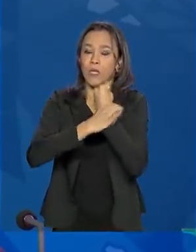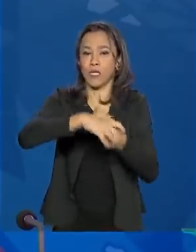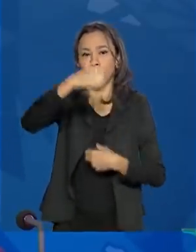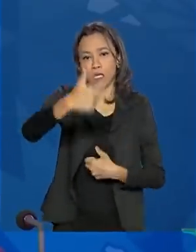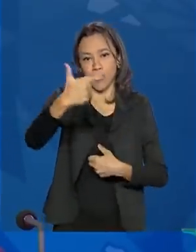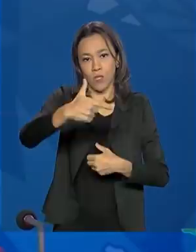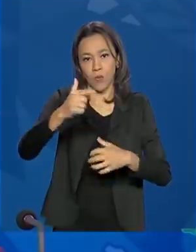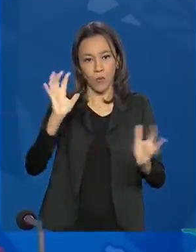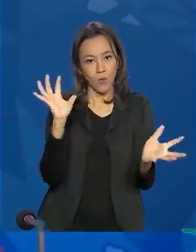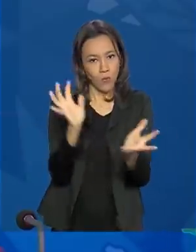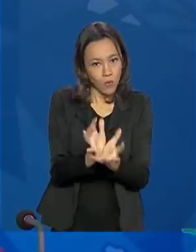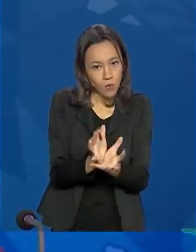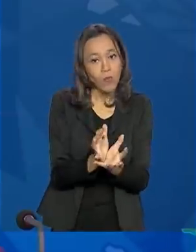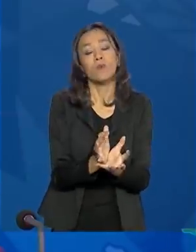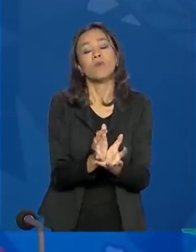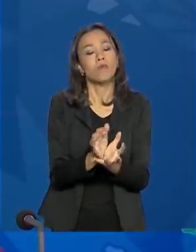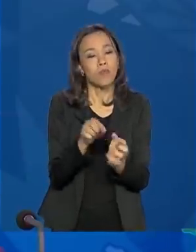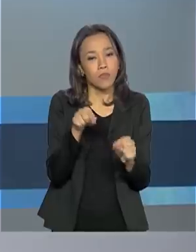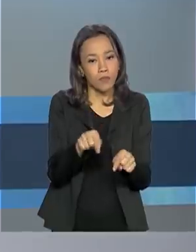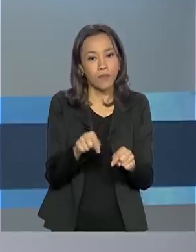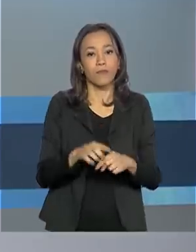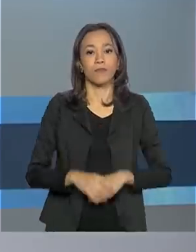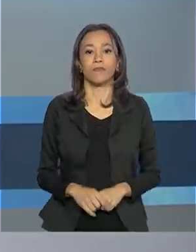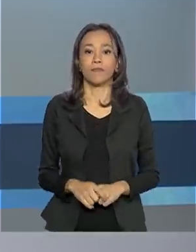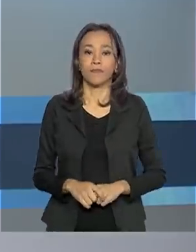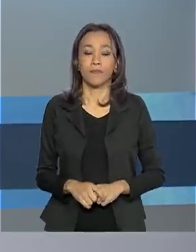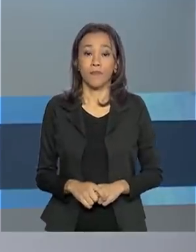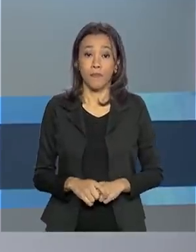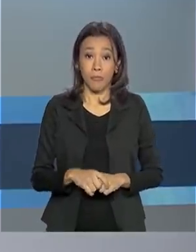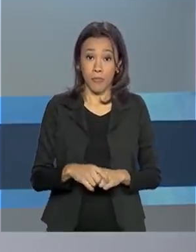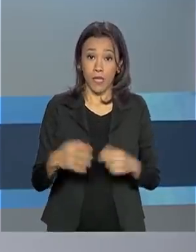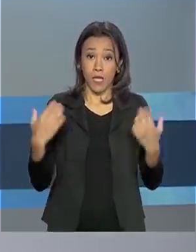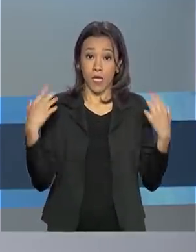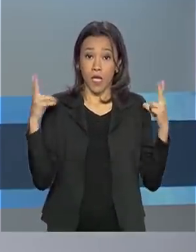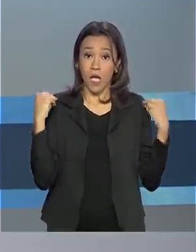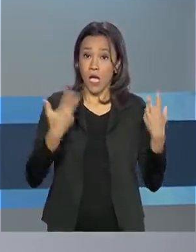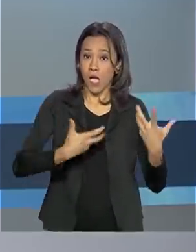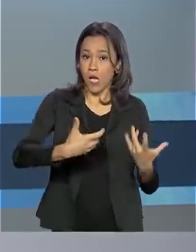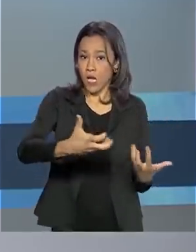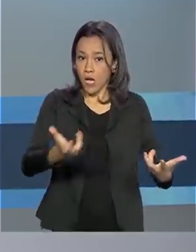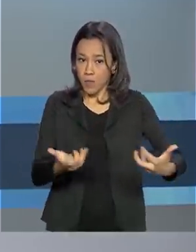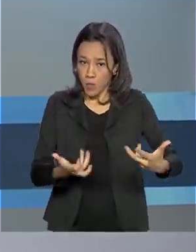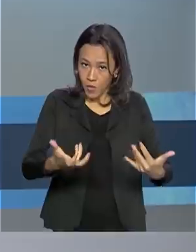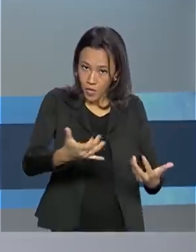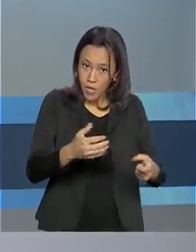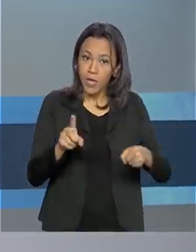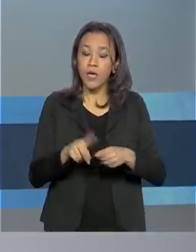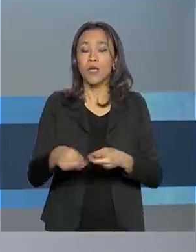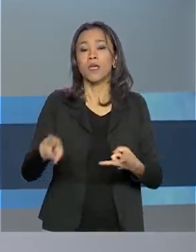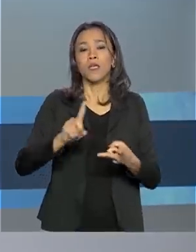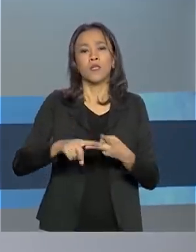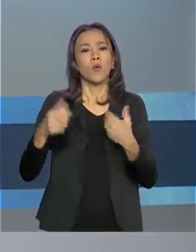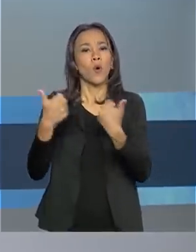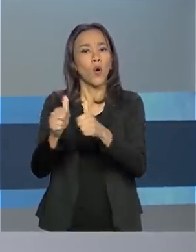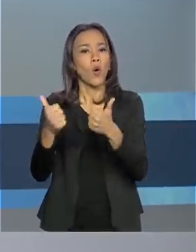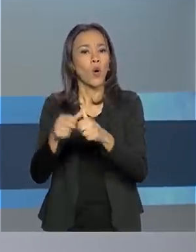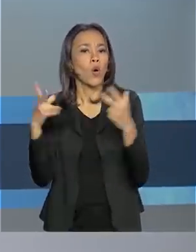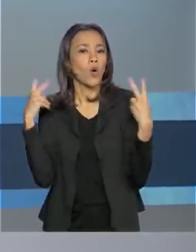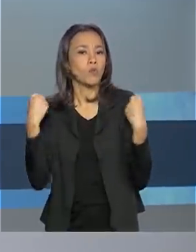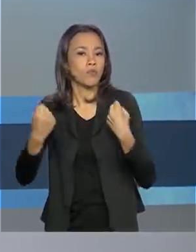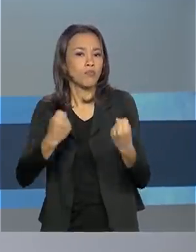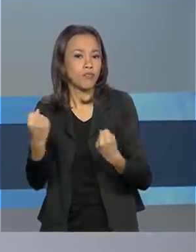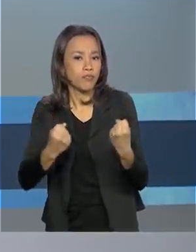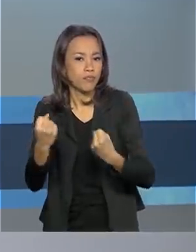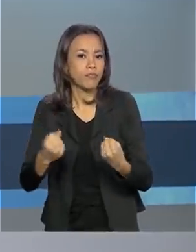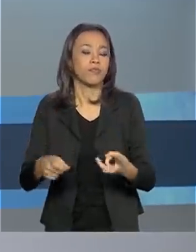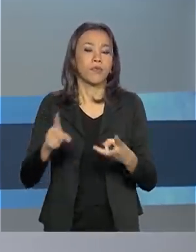etapa junto com os serviços essenciais. E caminhoneiros, motoristas de transporte coletivo e trabalhadores portuários